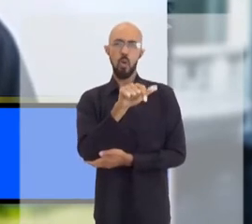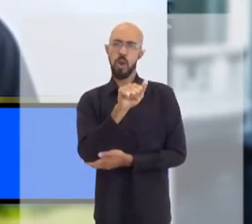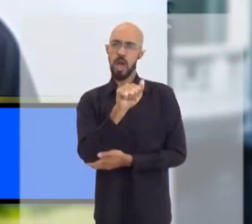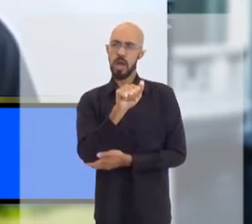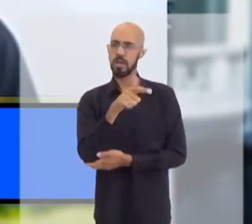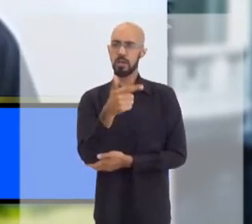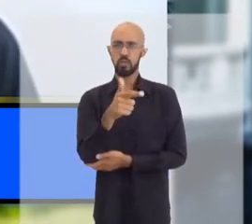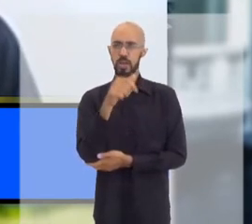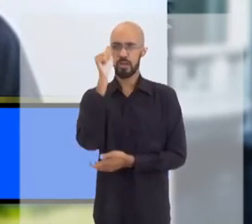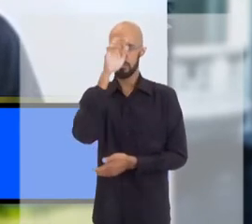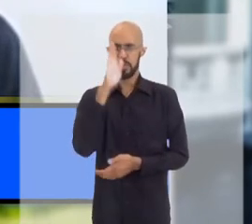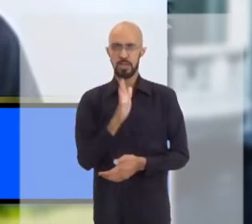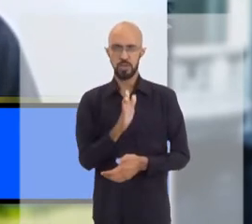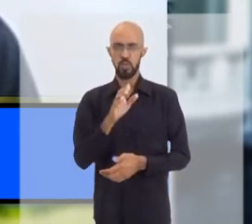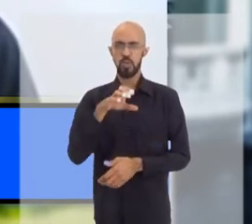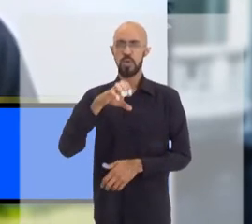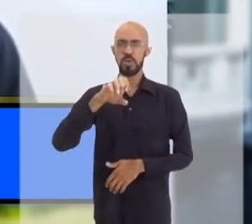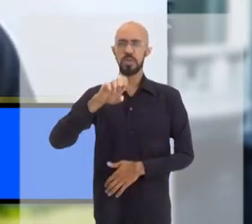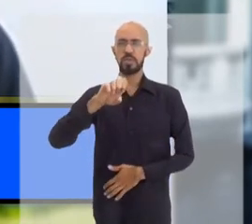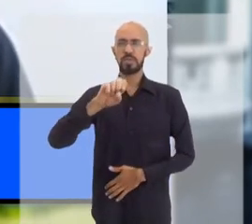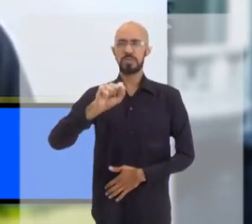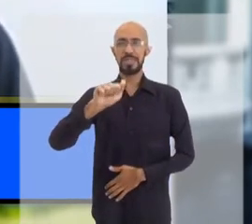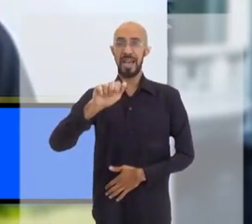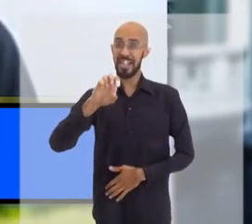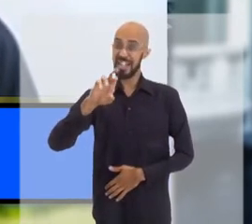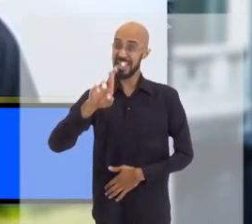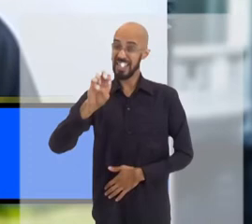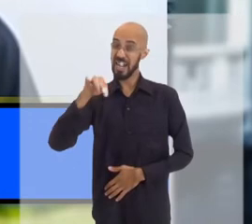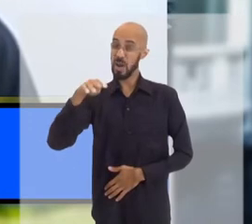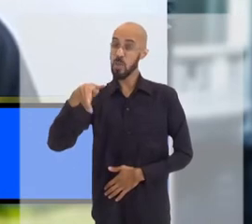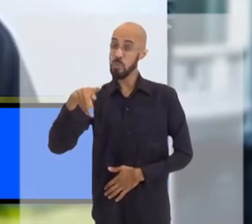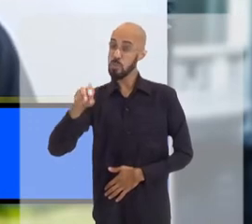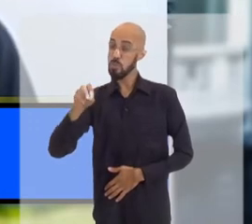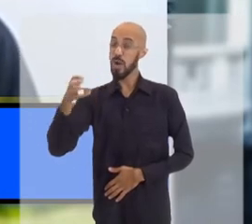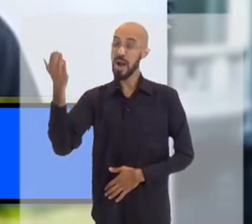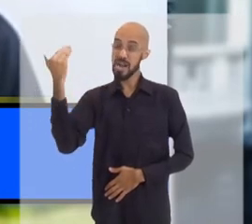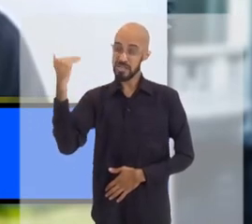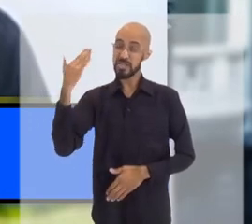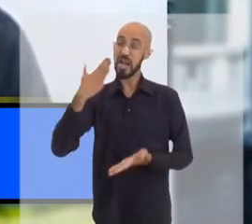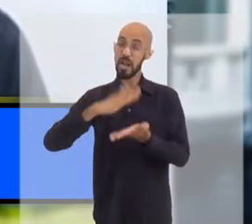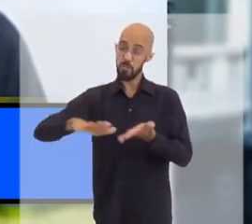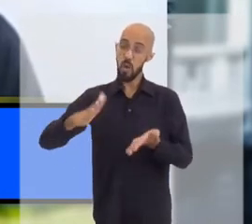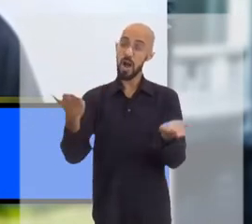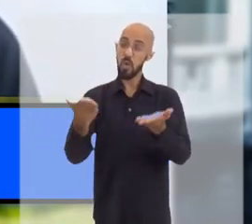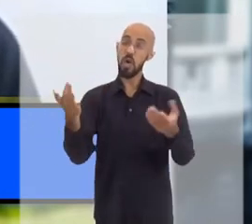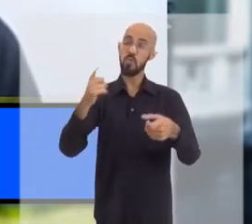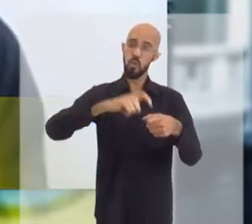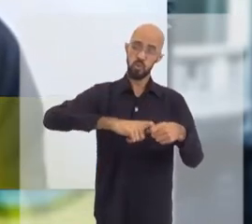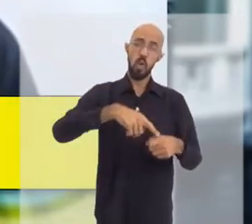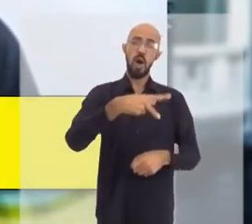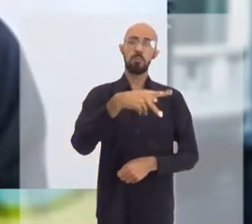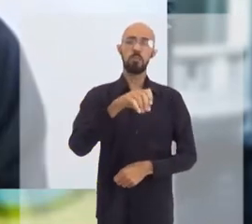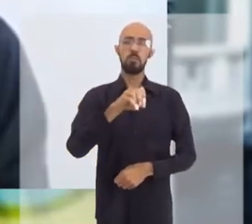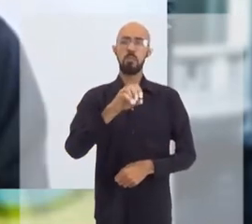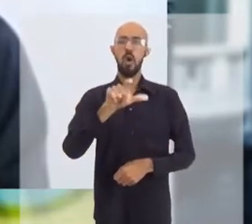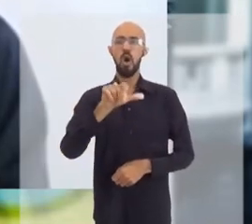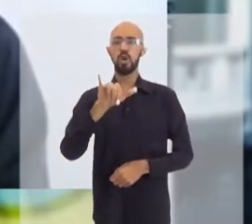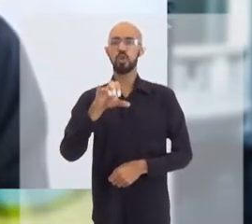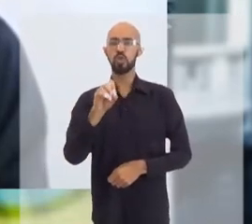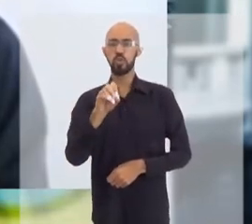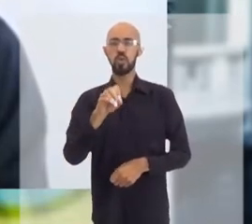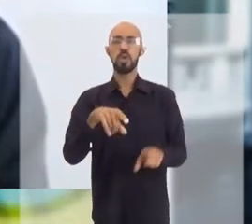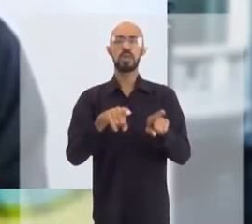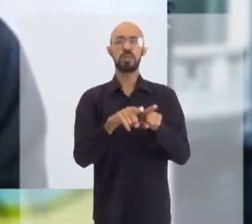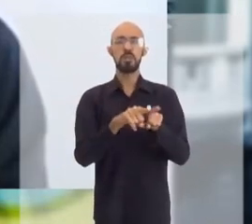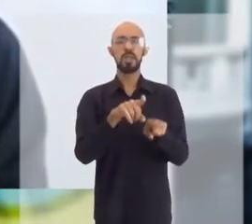temos mais no país, o sarampo nós eliminamos, agora está voltando. A poliomielite também, nós eliminamos